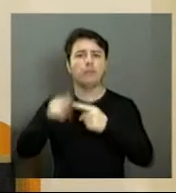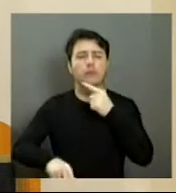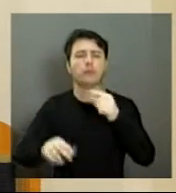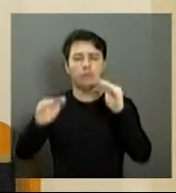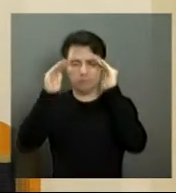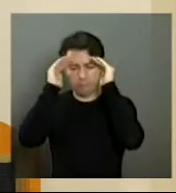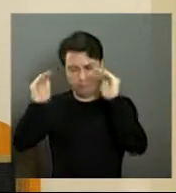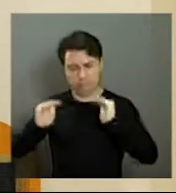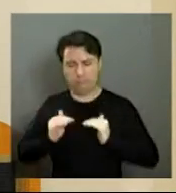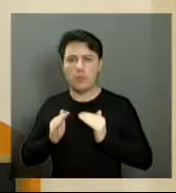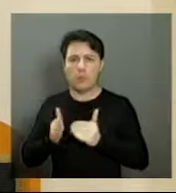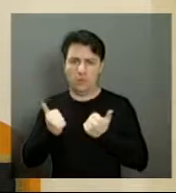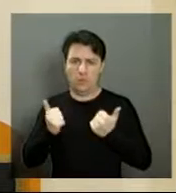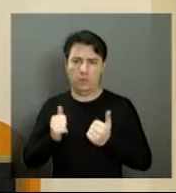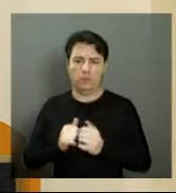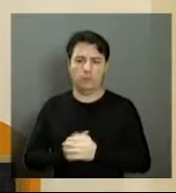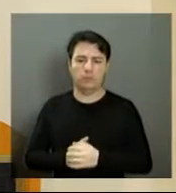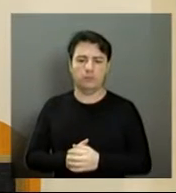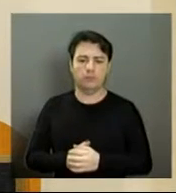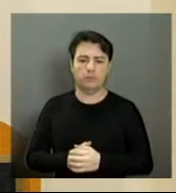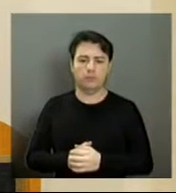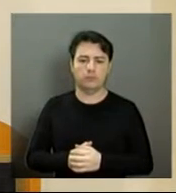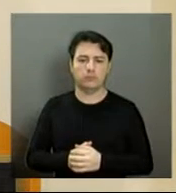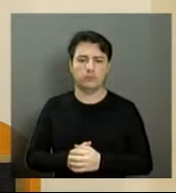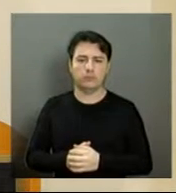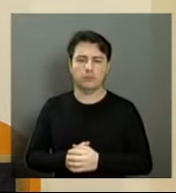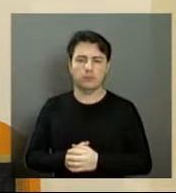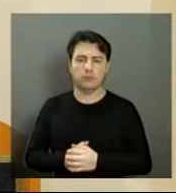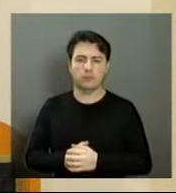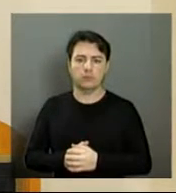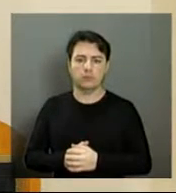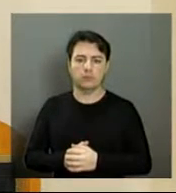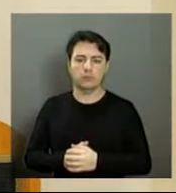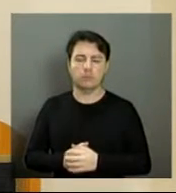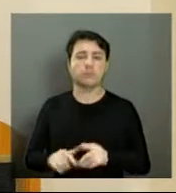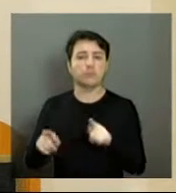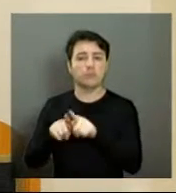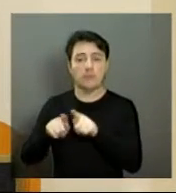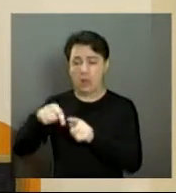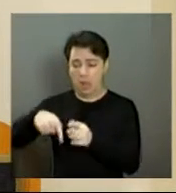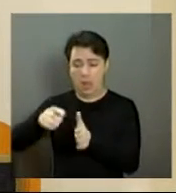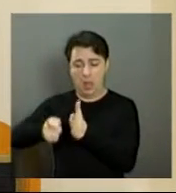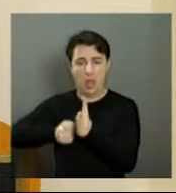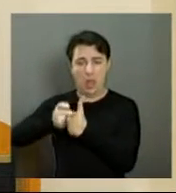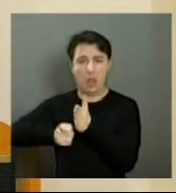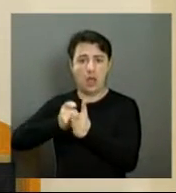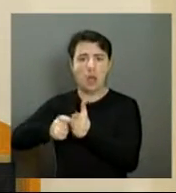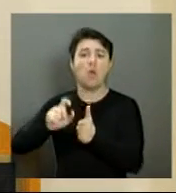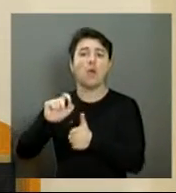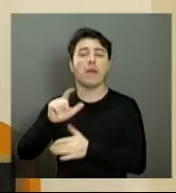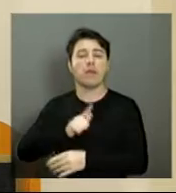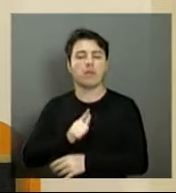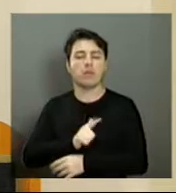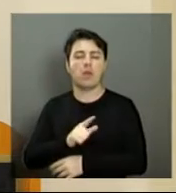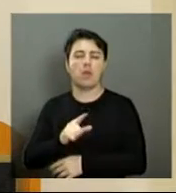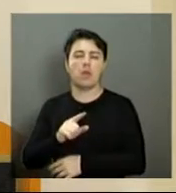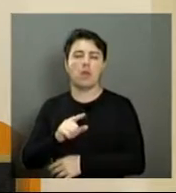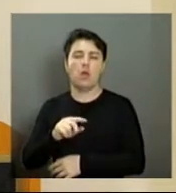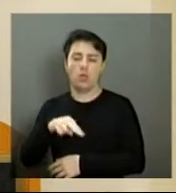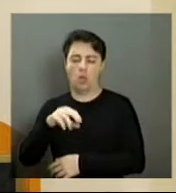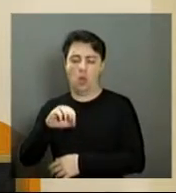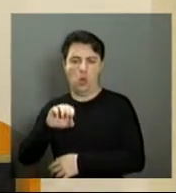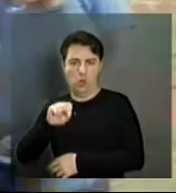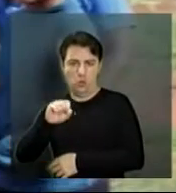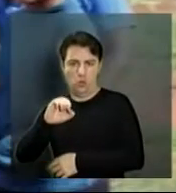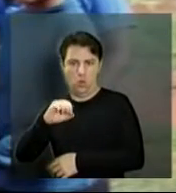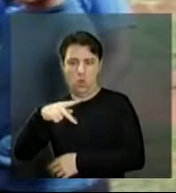fala. Por favor, no próximo slide. Também desenvolvemos aqui em Araraquara o projeto Nosso Pomar, em parceria